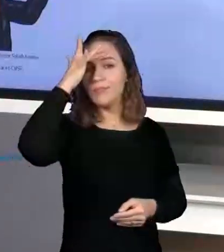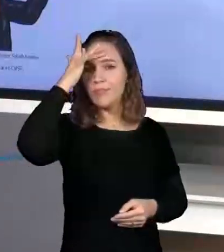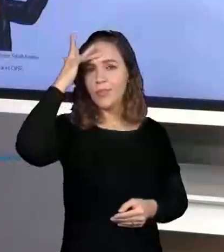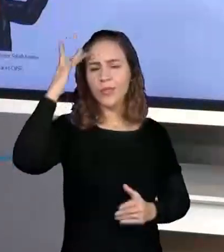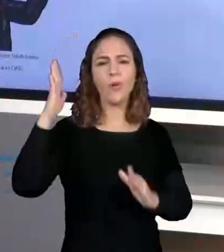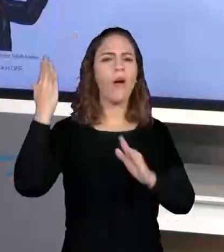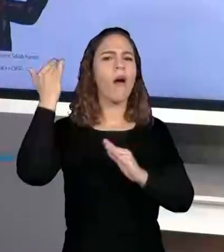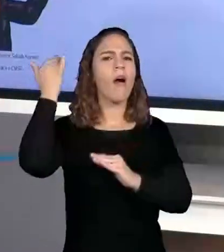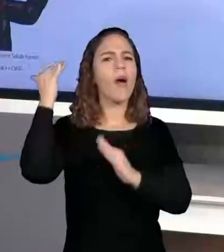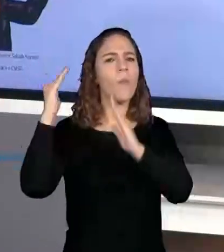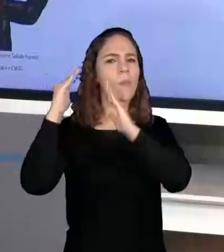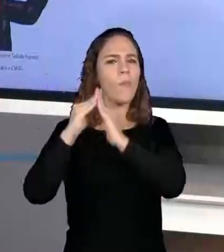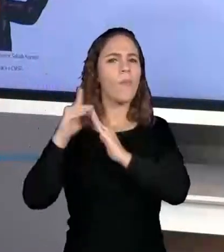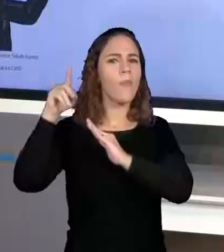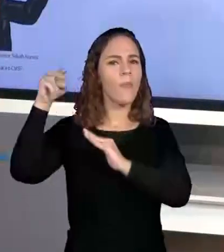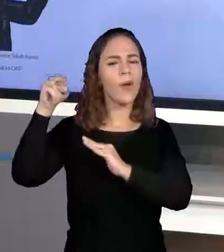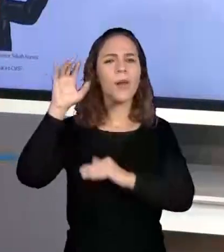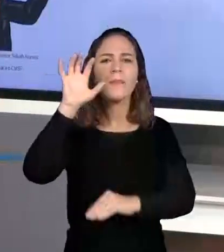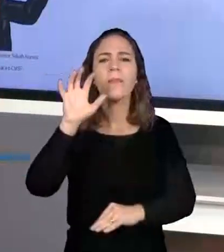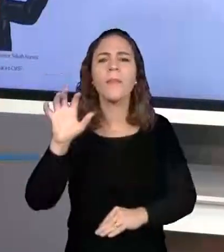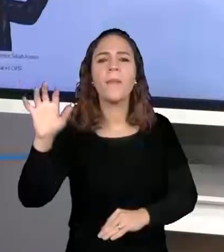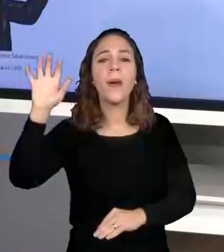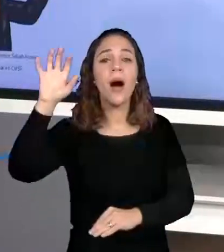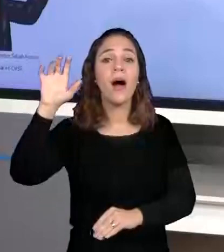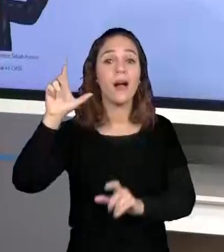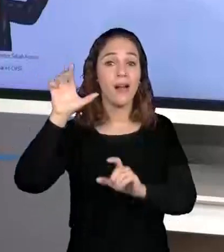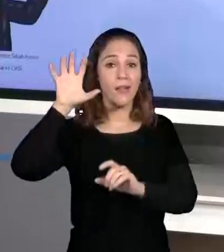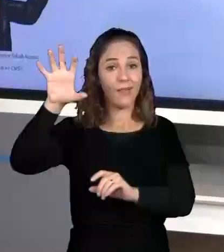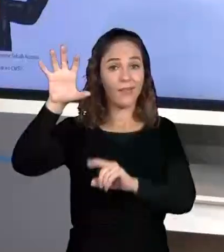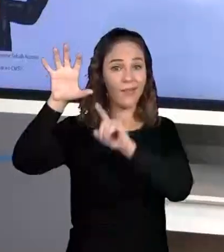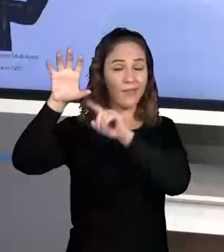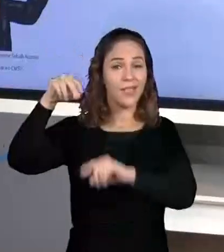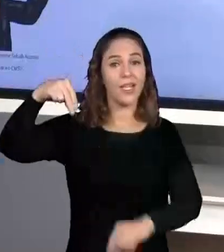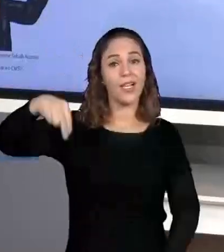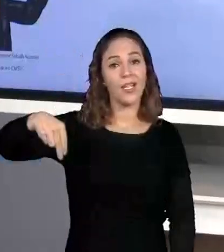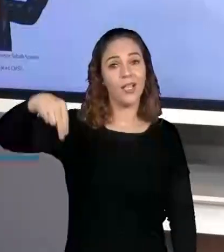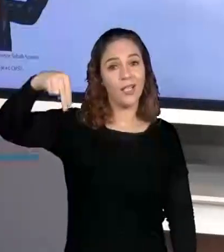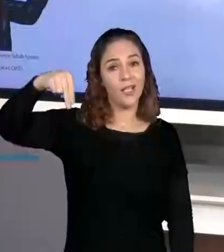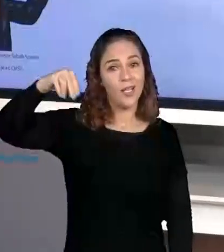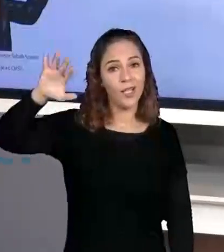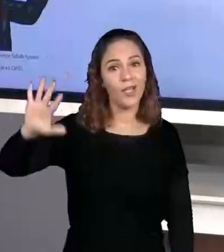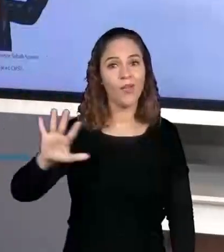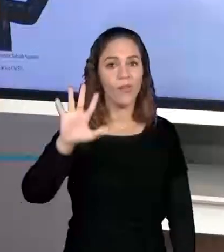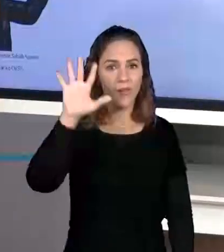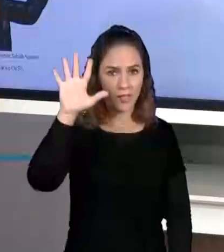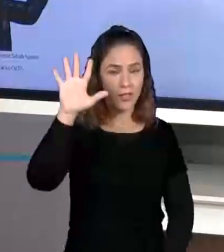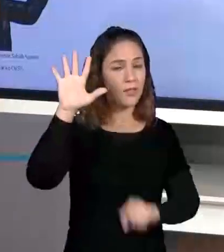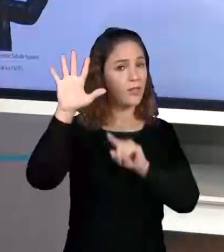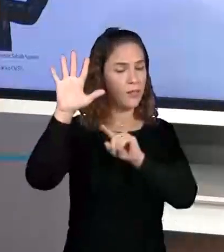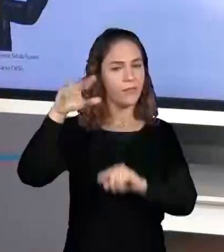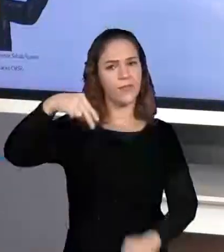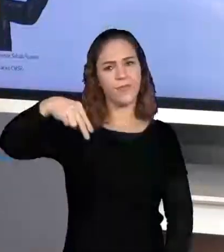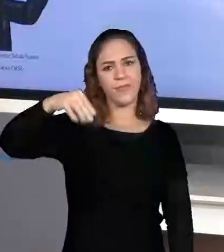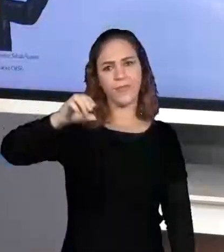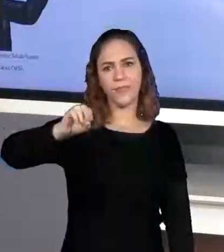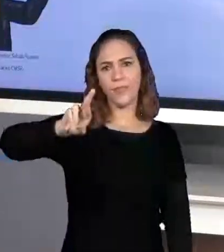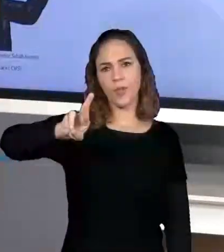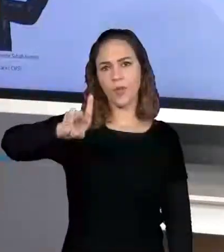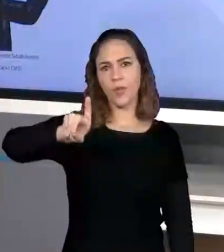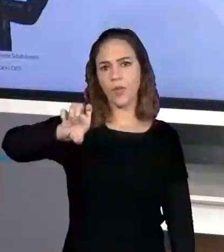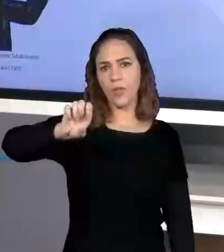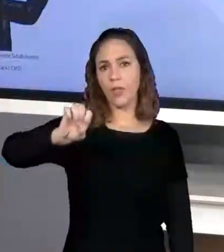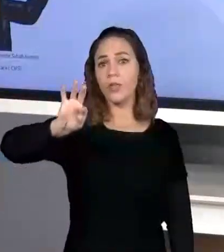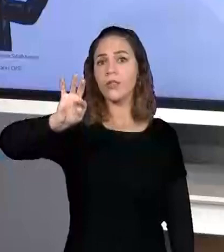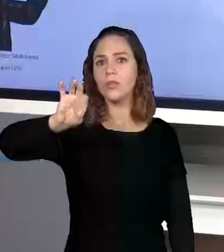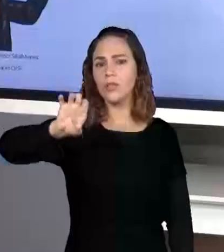para São Paulo, tá bom? Então, aí vamos pensar aí quais são as contribuições que os nordestinos trouxeram aqui para a região